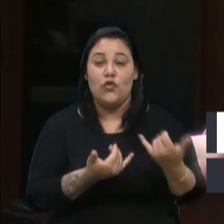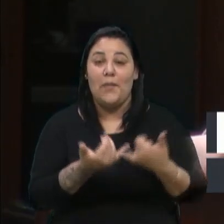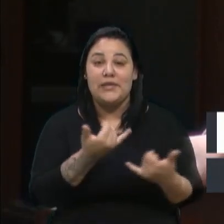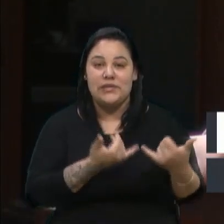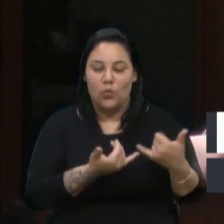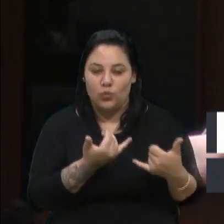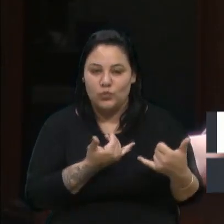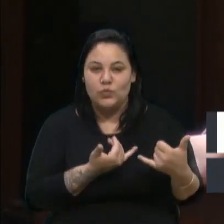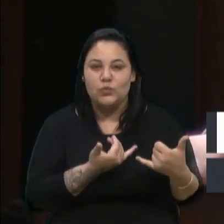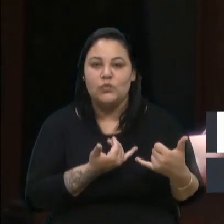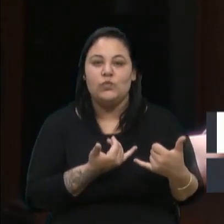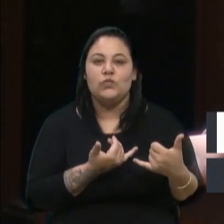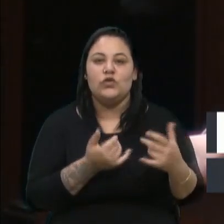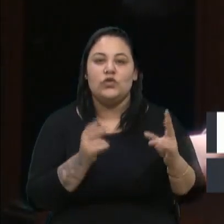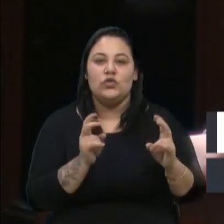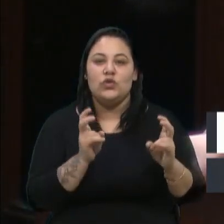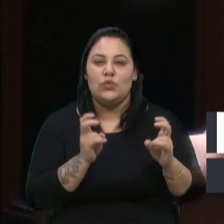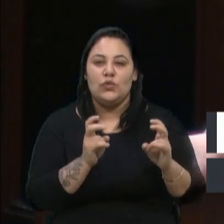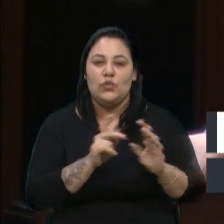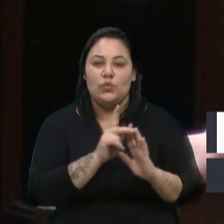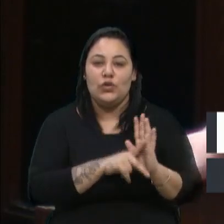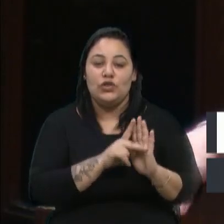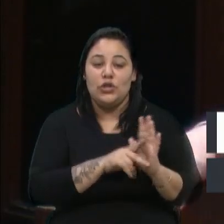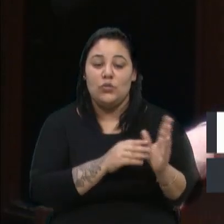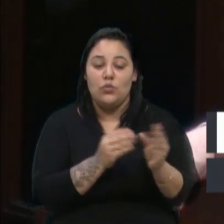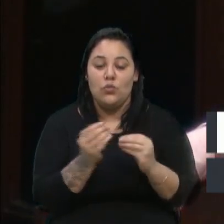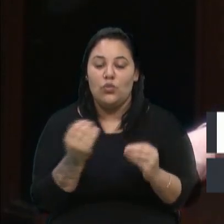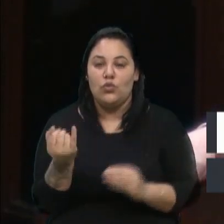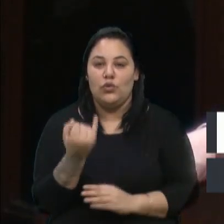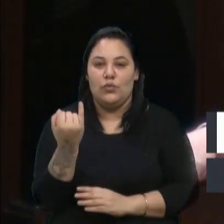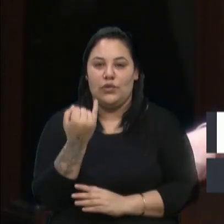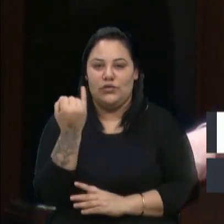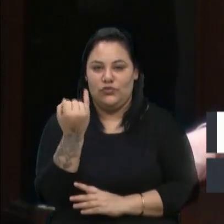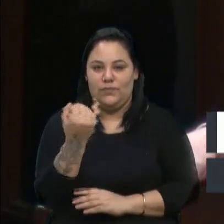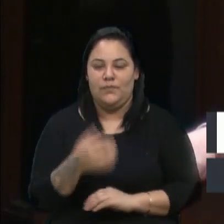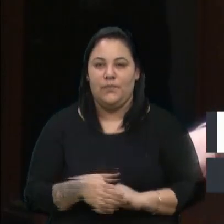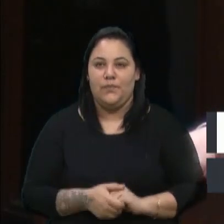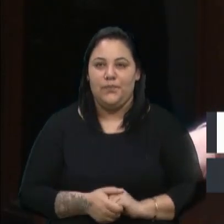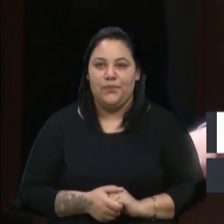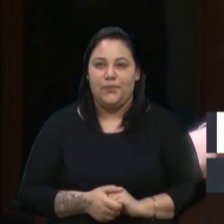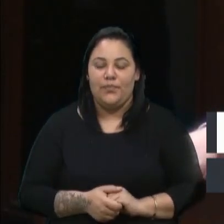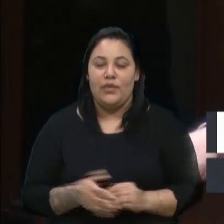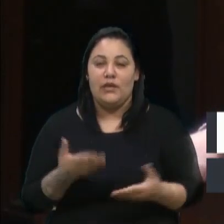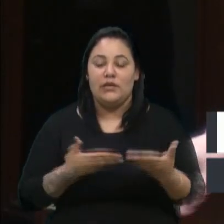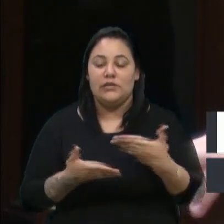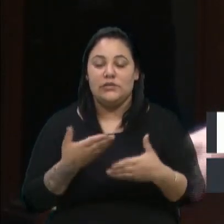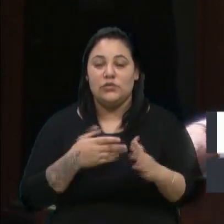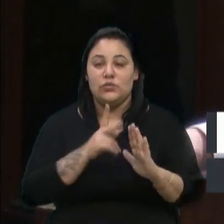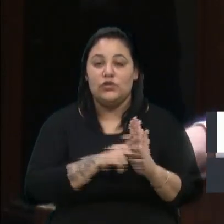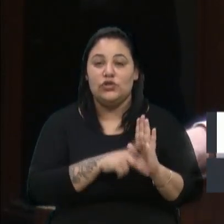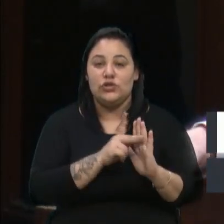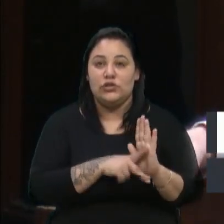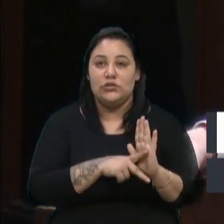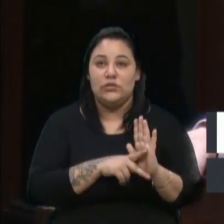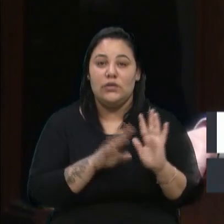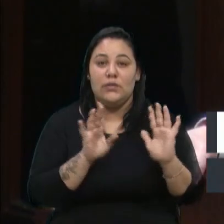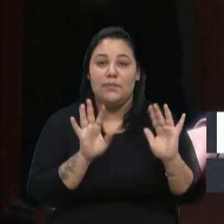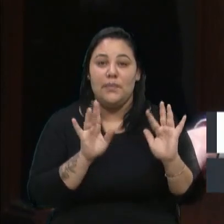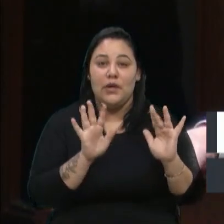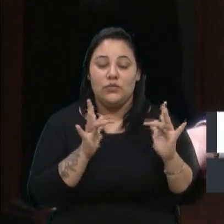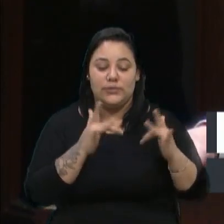sobre um projeto muito importante. Trata-se do projeto Mãos